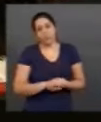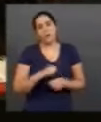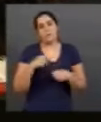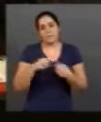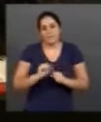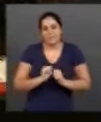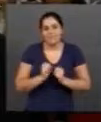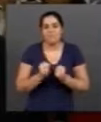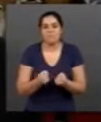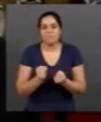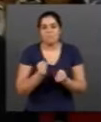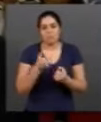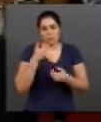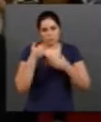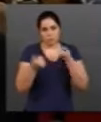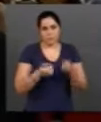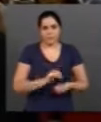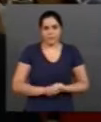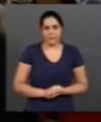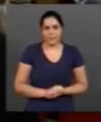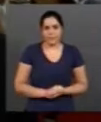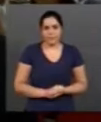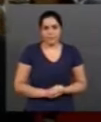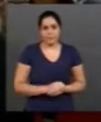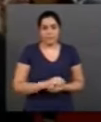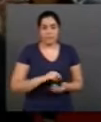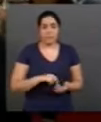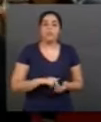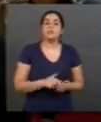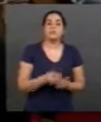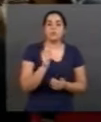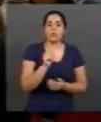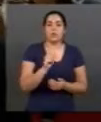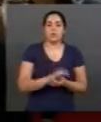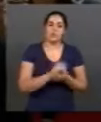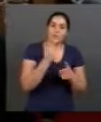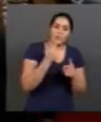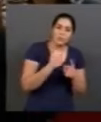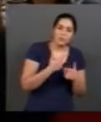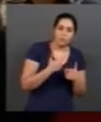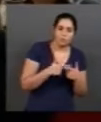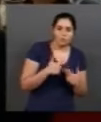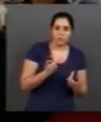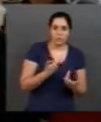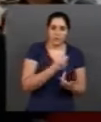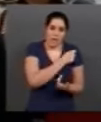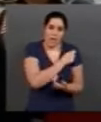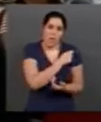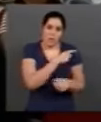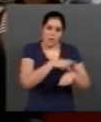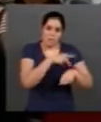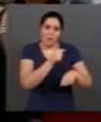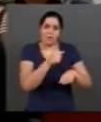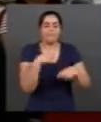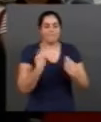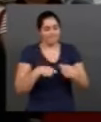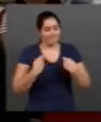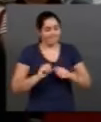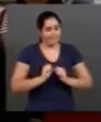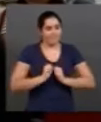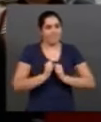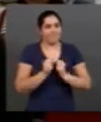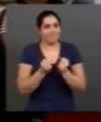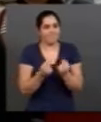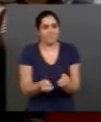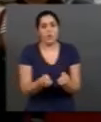melhorando. Isso significa que os nossos programas de pós-graduação, cada vez mais, têm que fazer um esforço para que